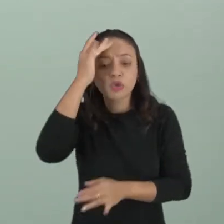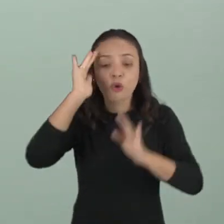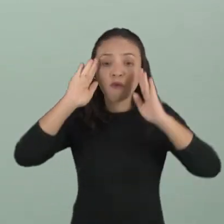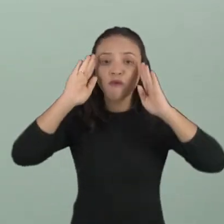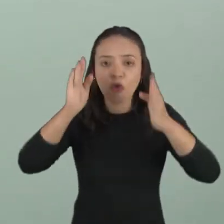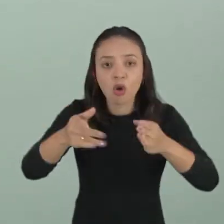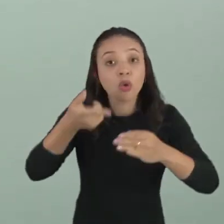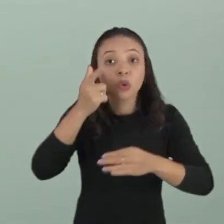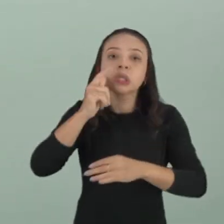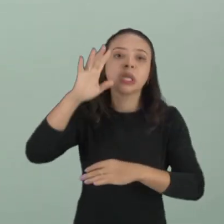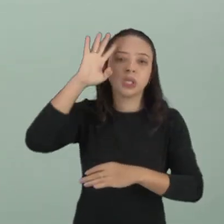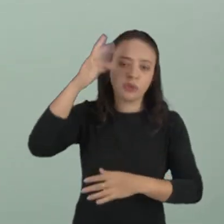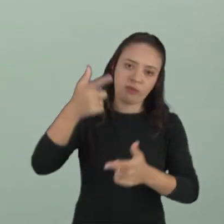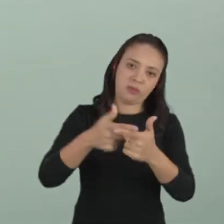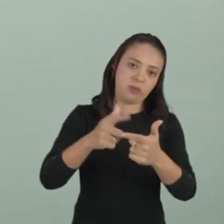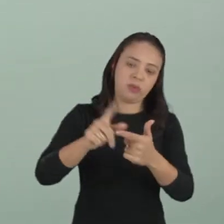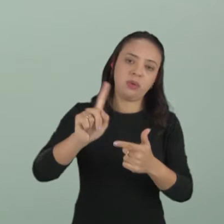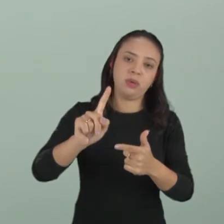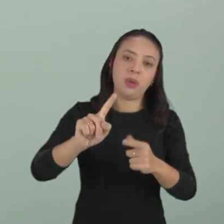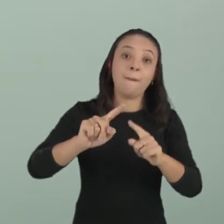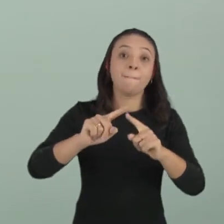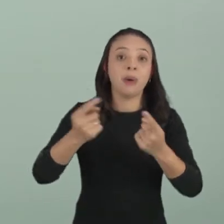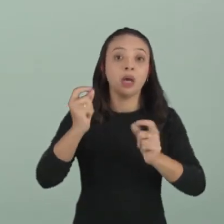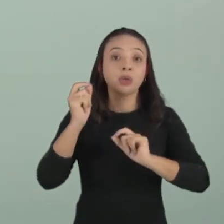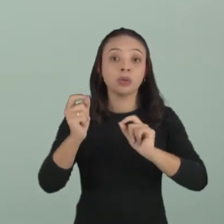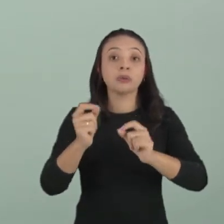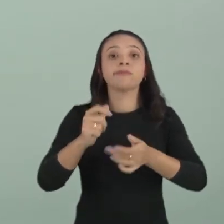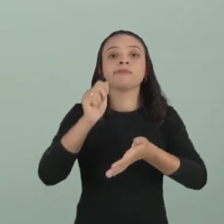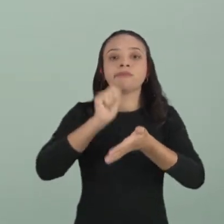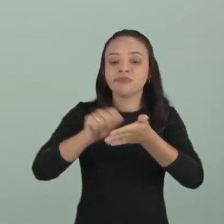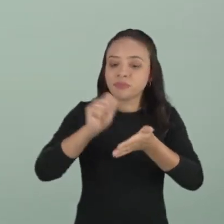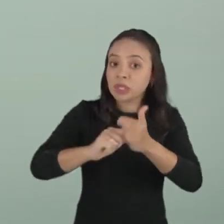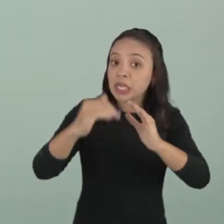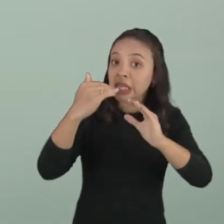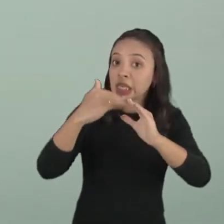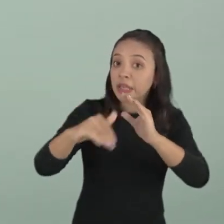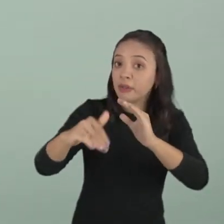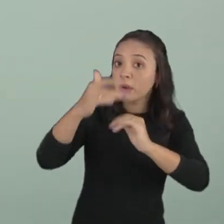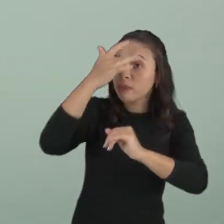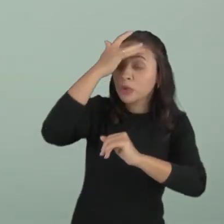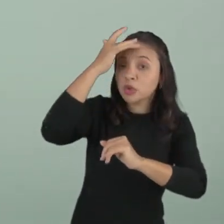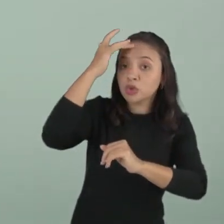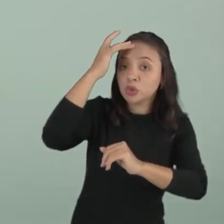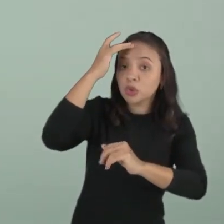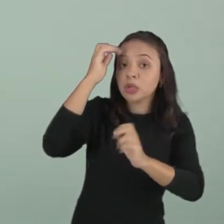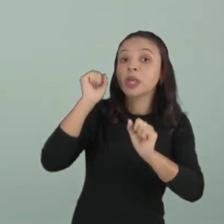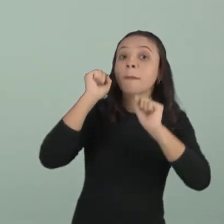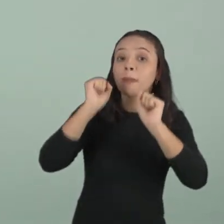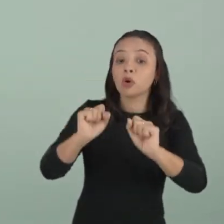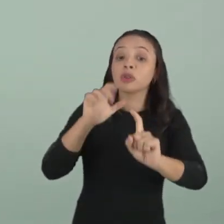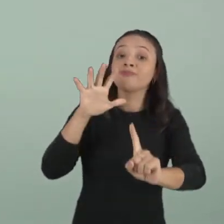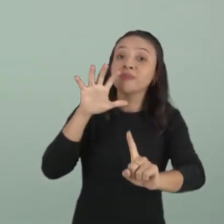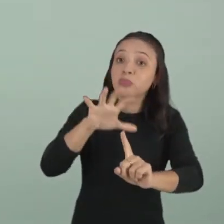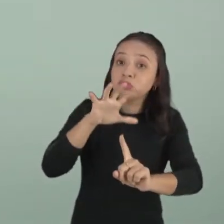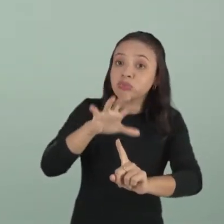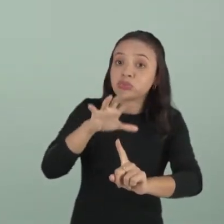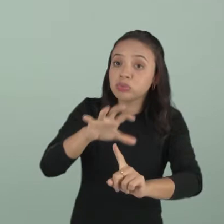solucionaria o problema, mas ela escreveu para a pessoa que pode intervir por meio de